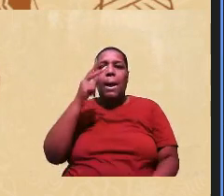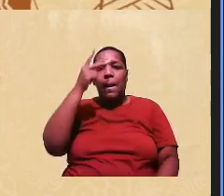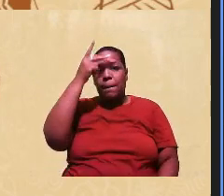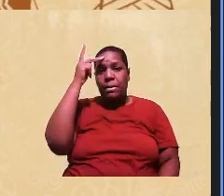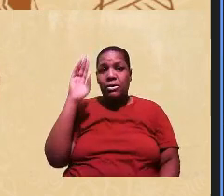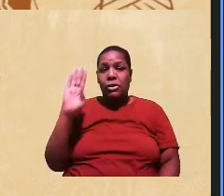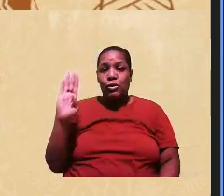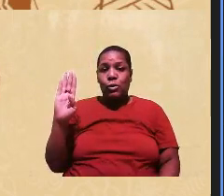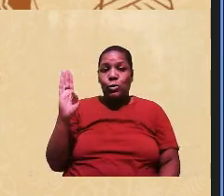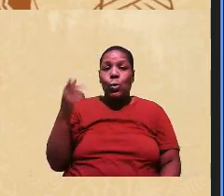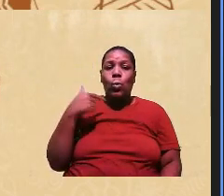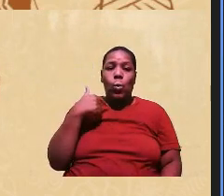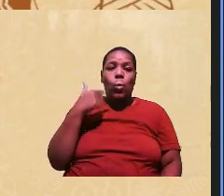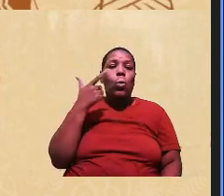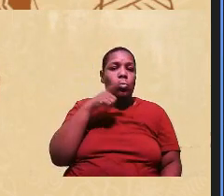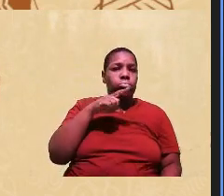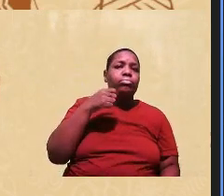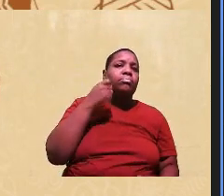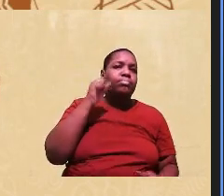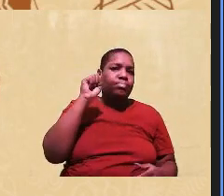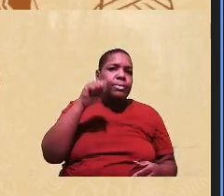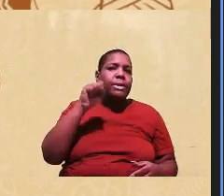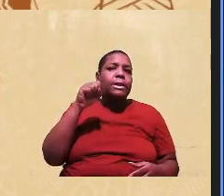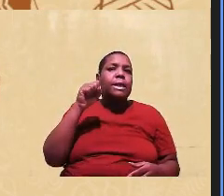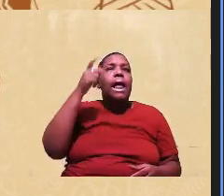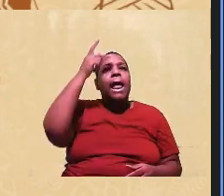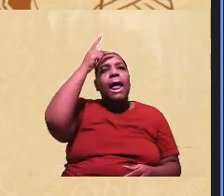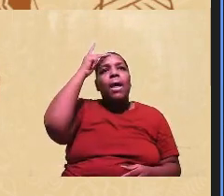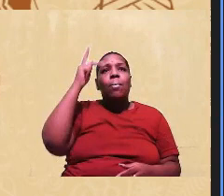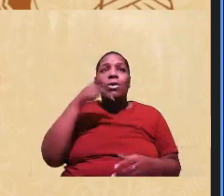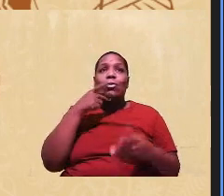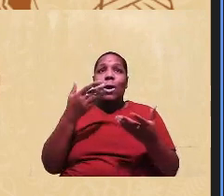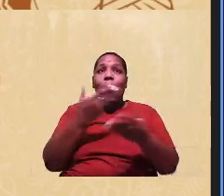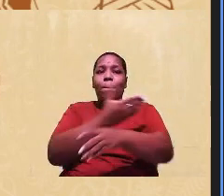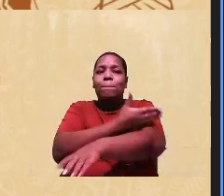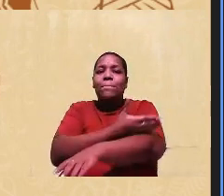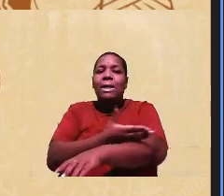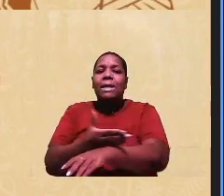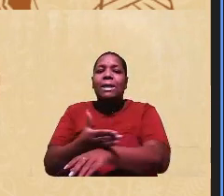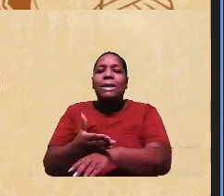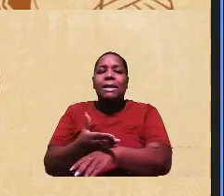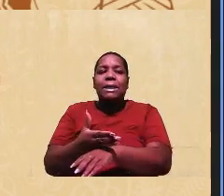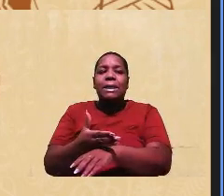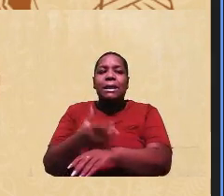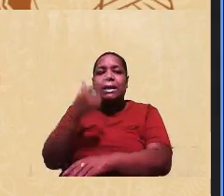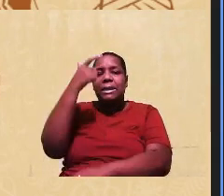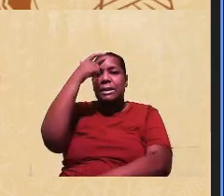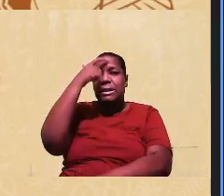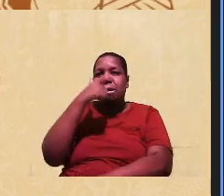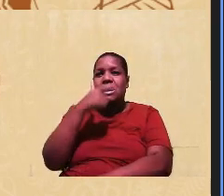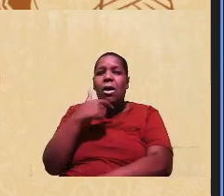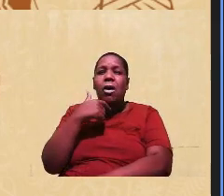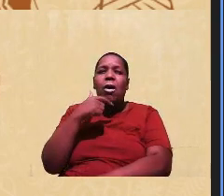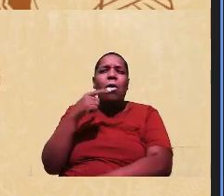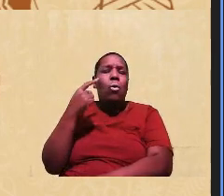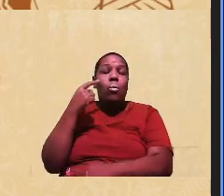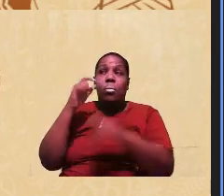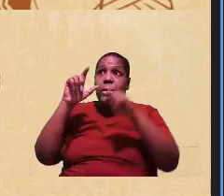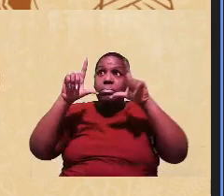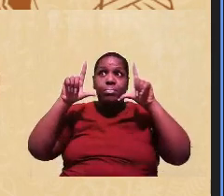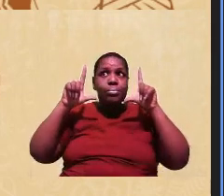convicção, eu estou considerando que seriam os candidatos brancos, com traços fenotípicos, calcasóis, muito nítidos,